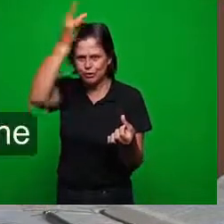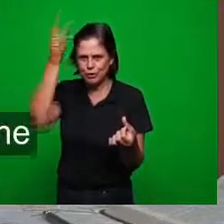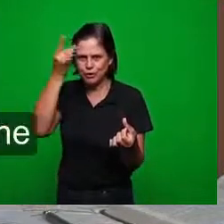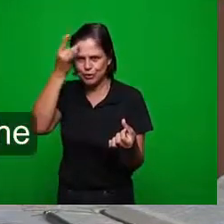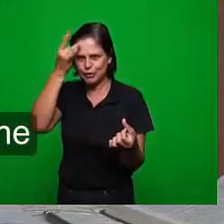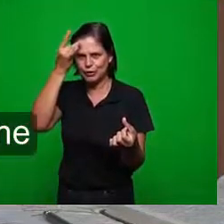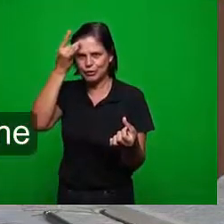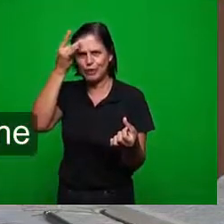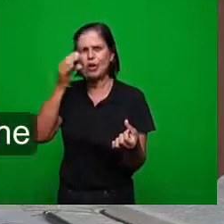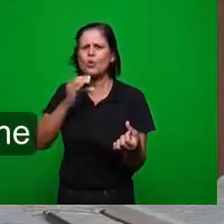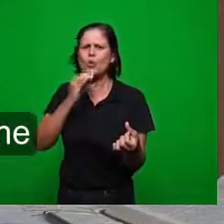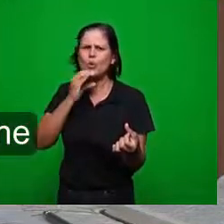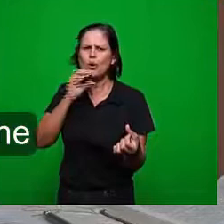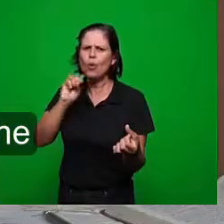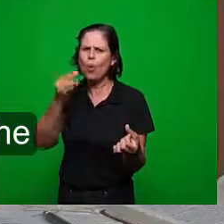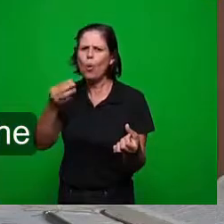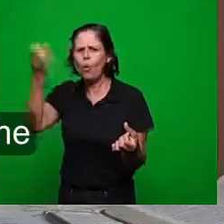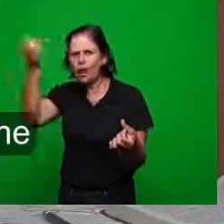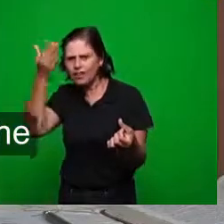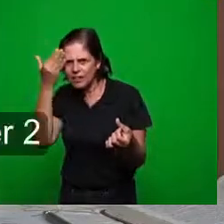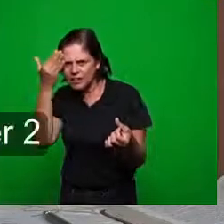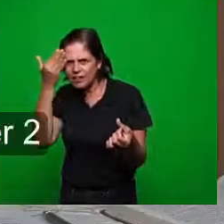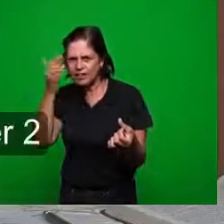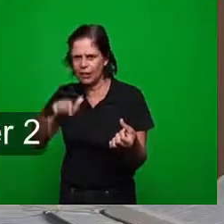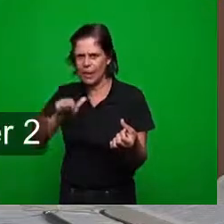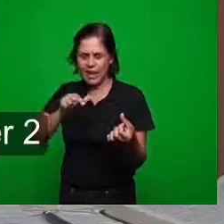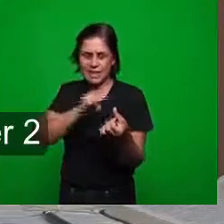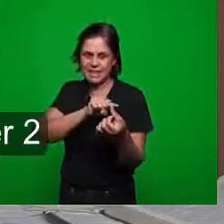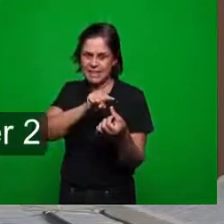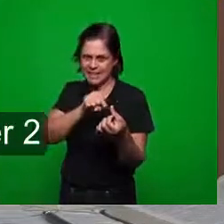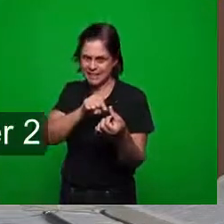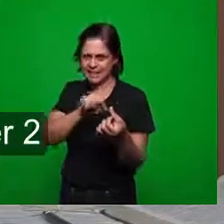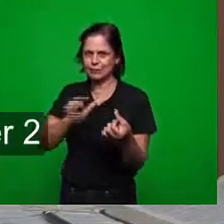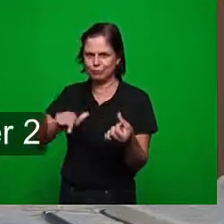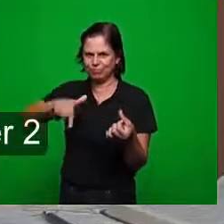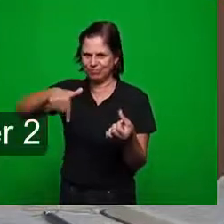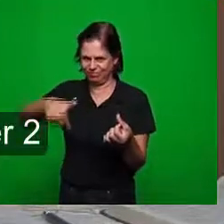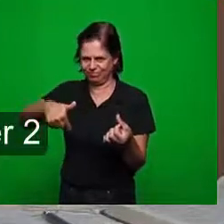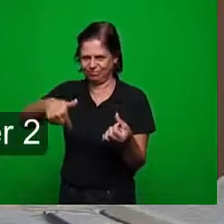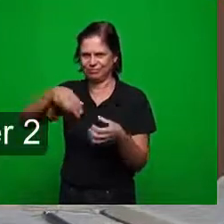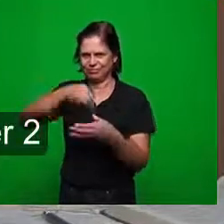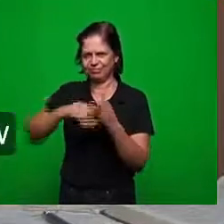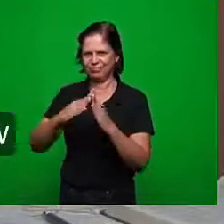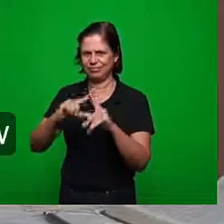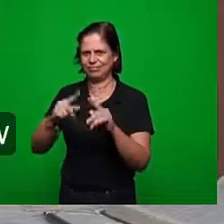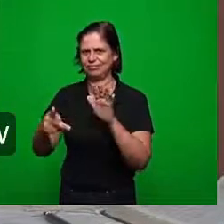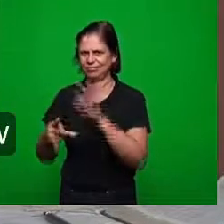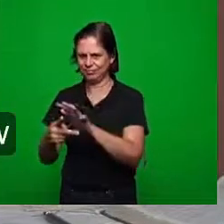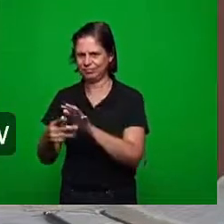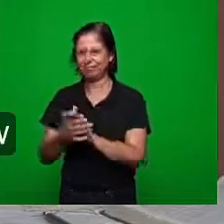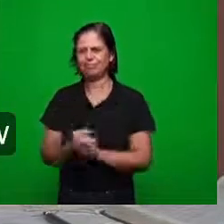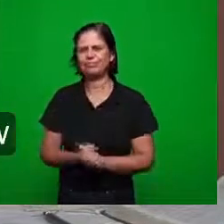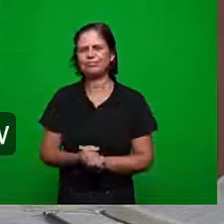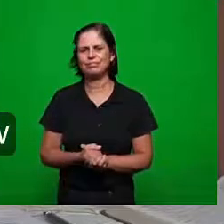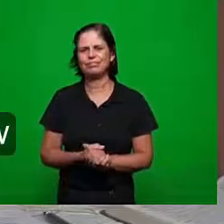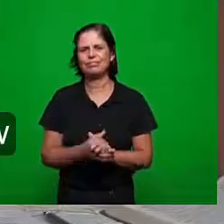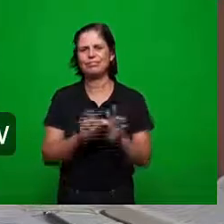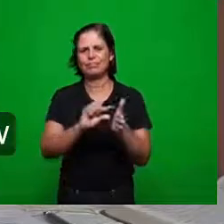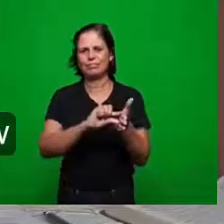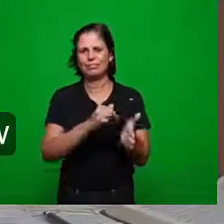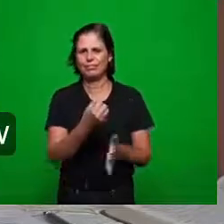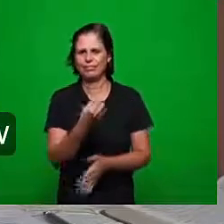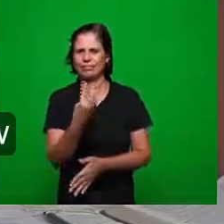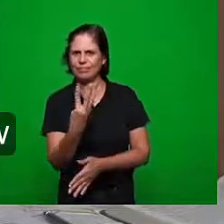conhecimento ou revelação que é a sexta operação do espírito santo na igreja de pérgamo capítulo 2 verso 13 a